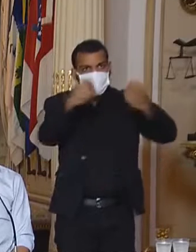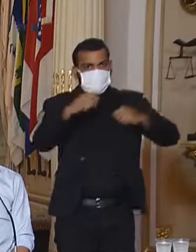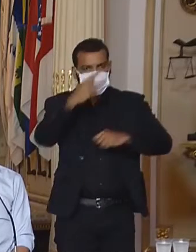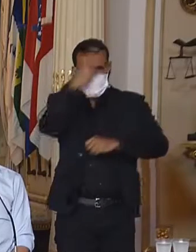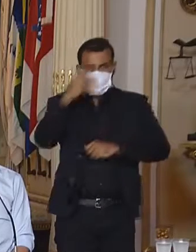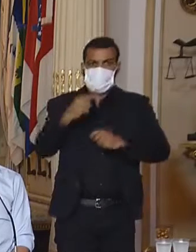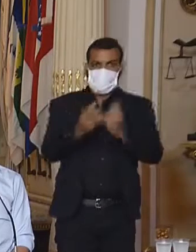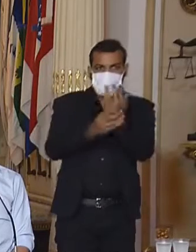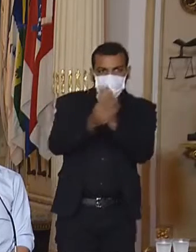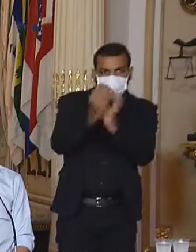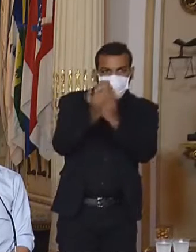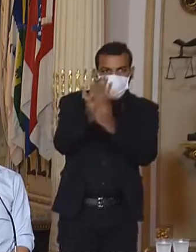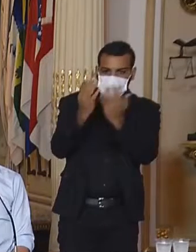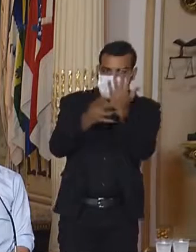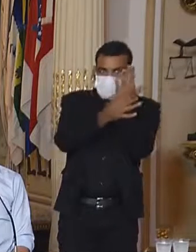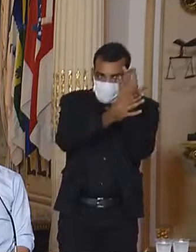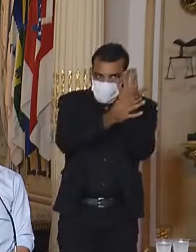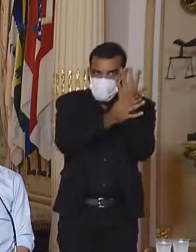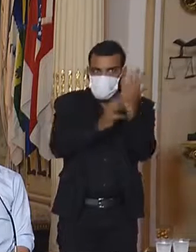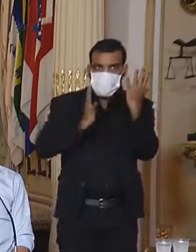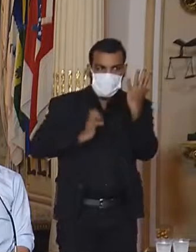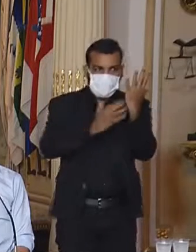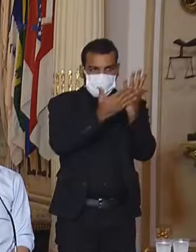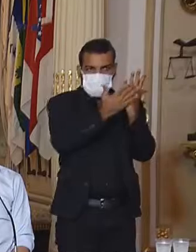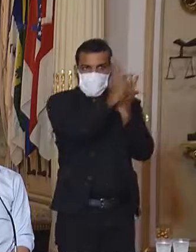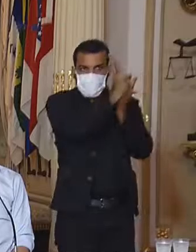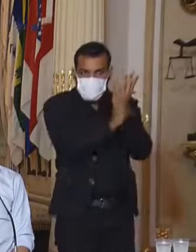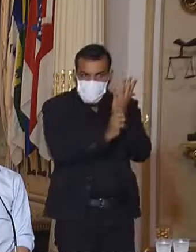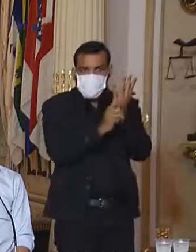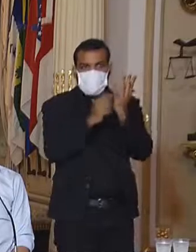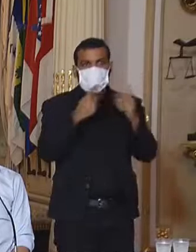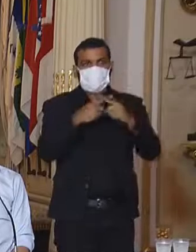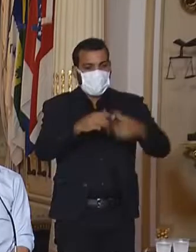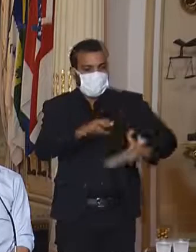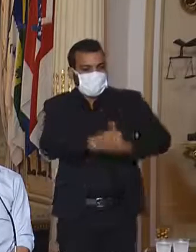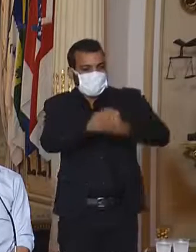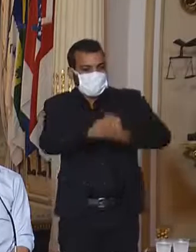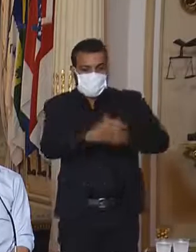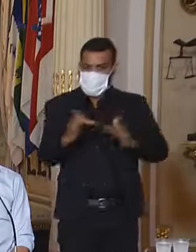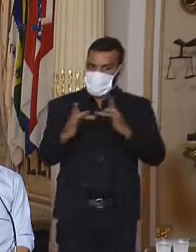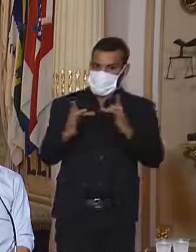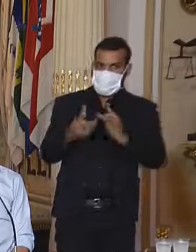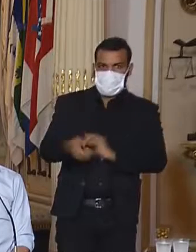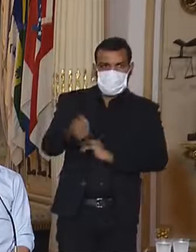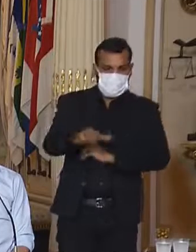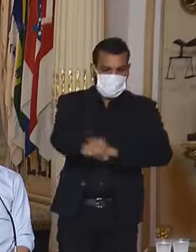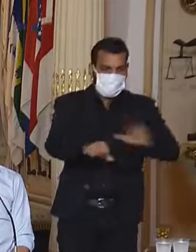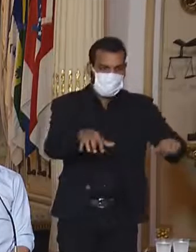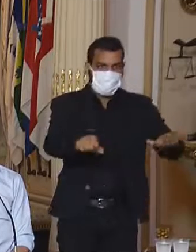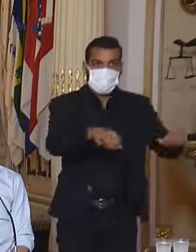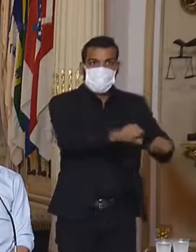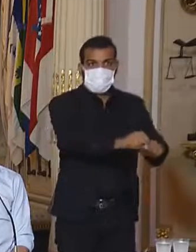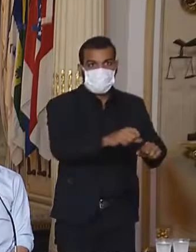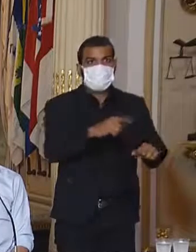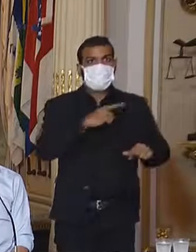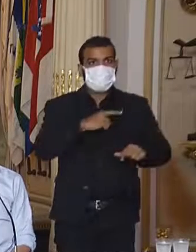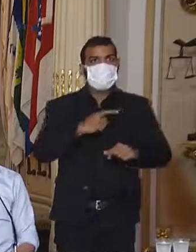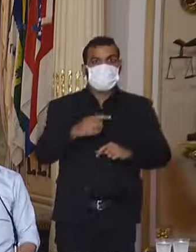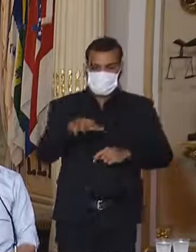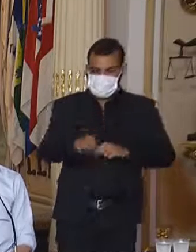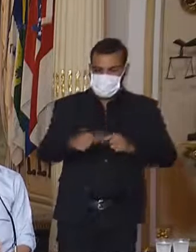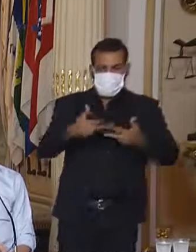das mãos, porque uma parte disso é através do contato, uma parte do contágio expressiva é através do contato com